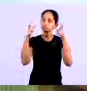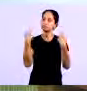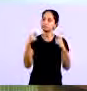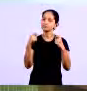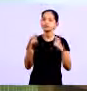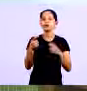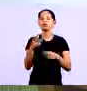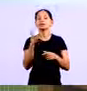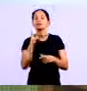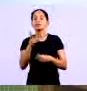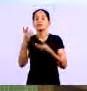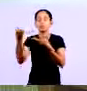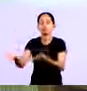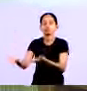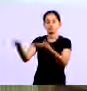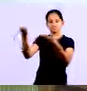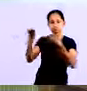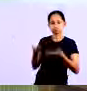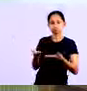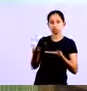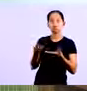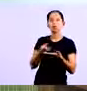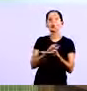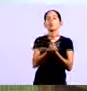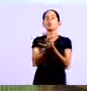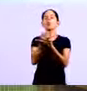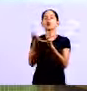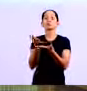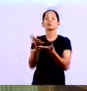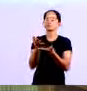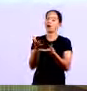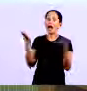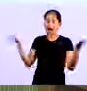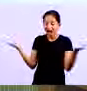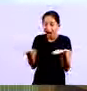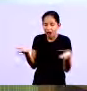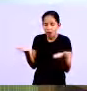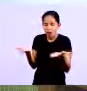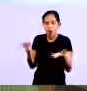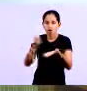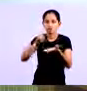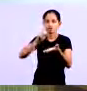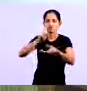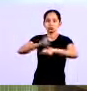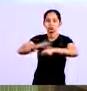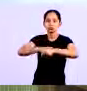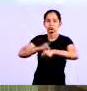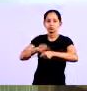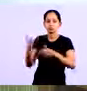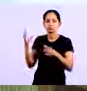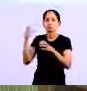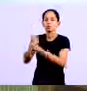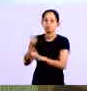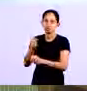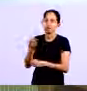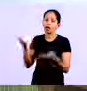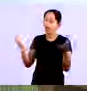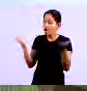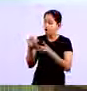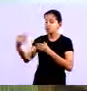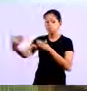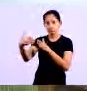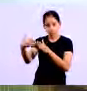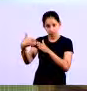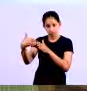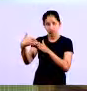Deve ser feito Na recebimento da mercadoria Tem negócio de você receber E lançar depois Recebeu Já faz o lançamento Já coloca no seu estoque Para evitar que Ao